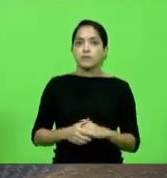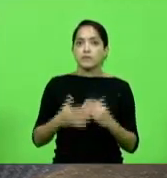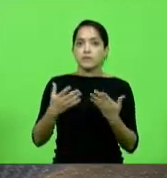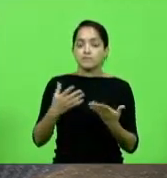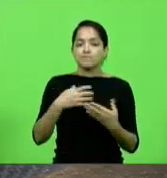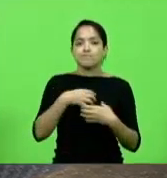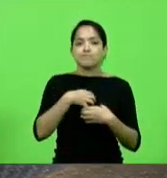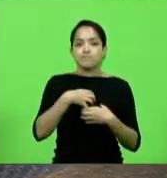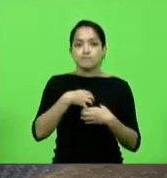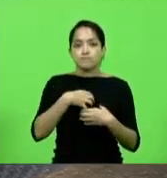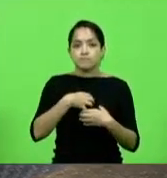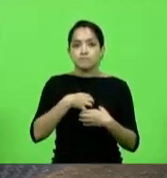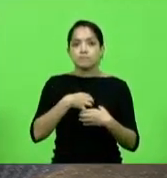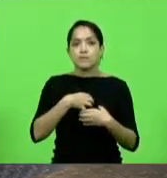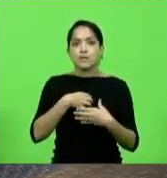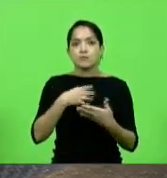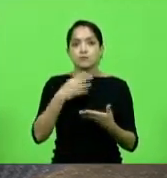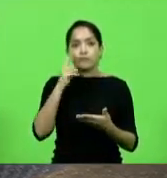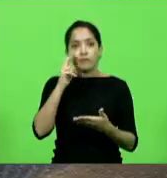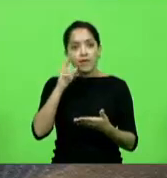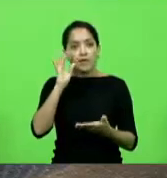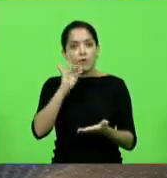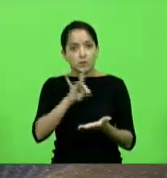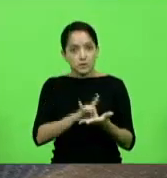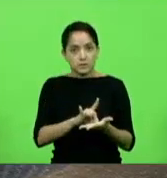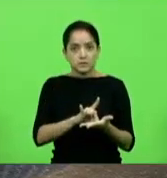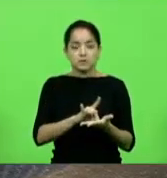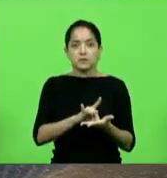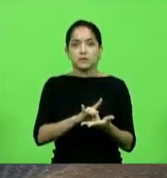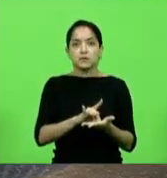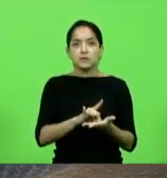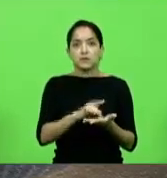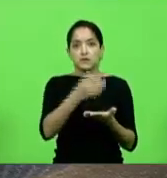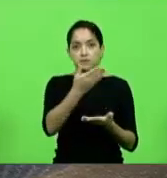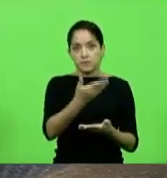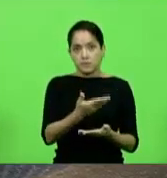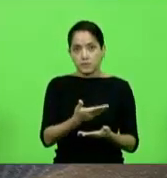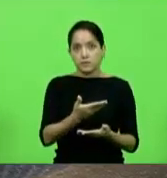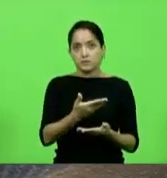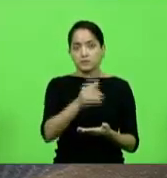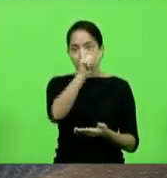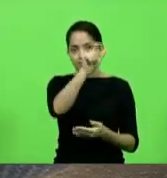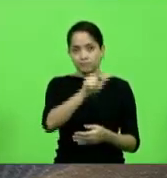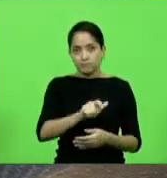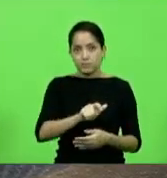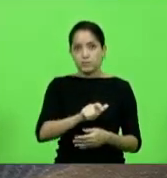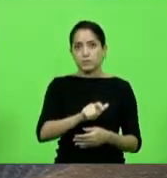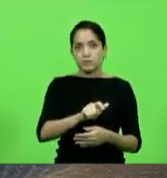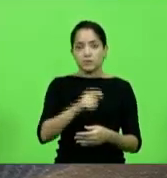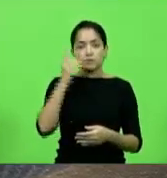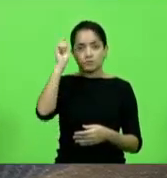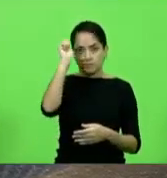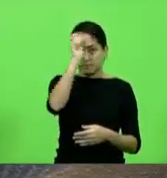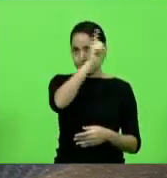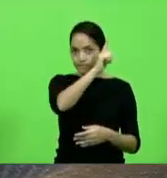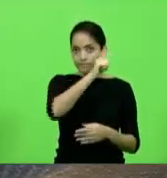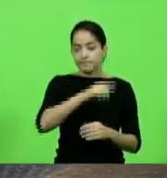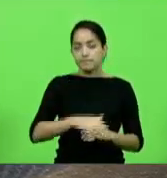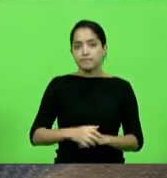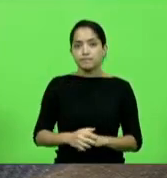sensibilidade esse reconhecimento na pessoa do nosso deputado Altair Silva